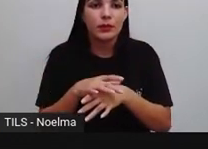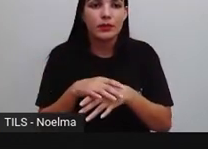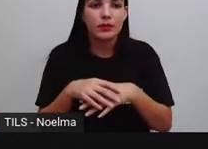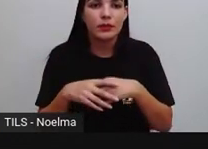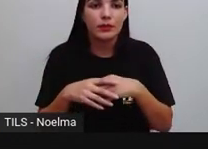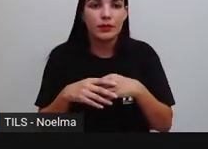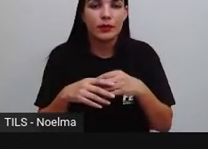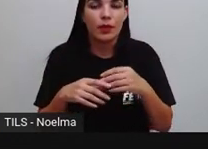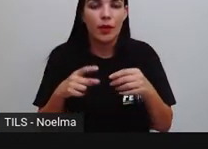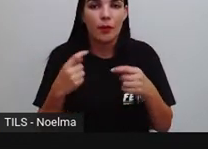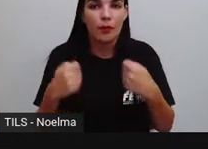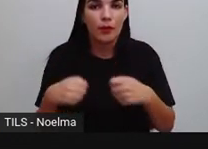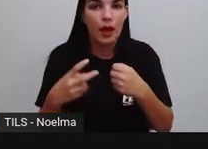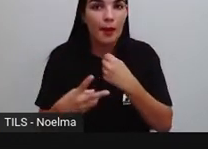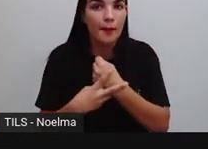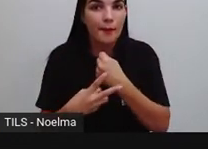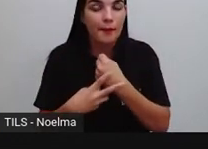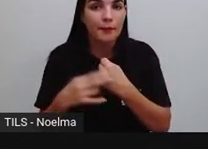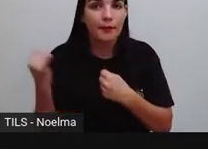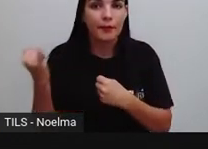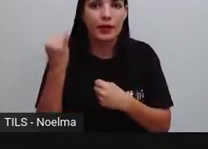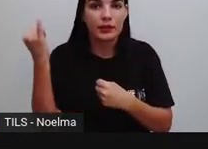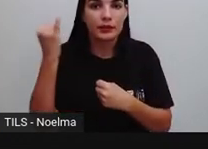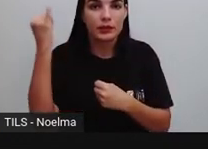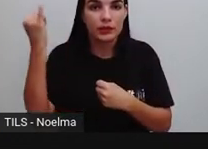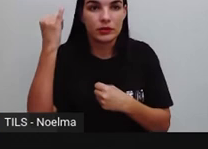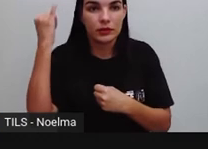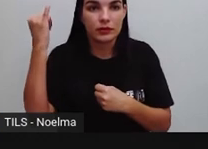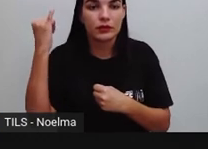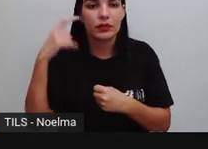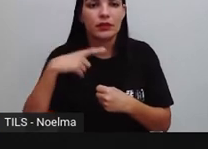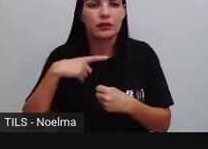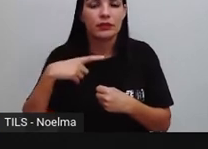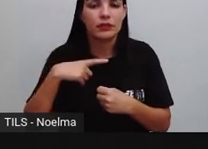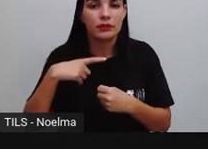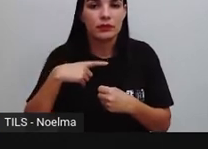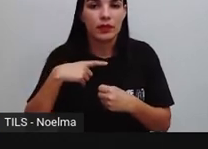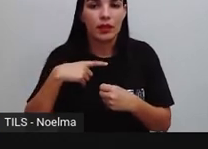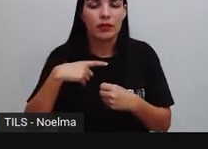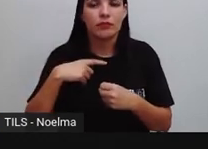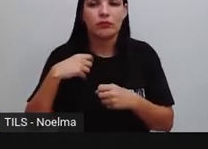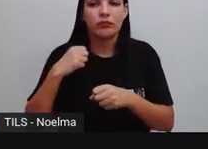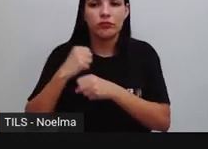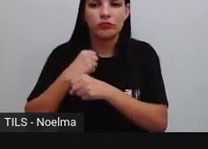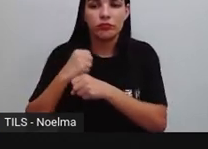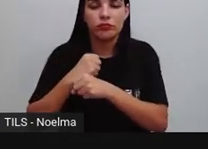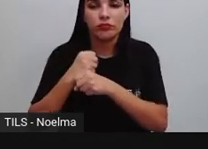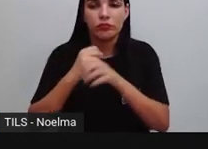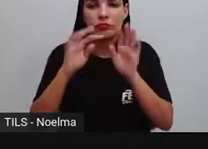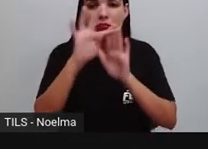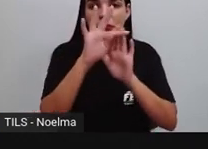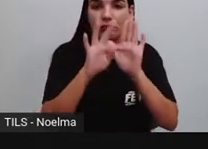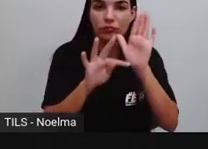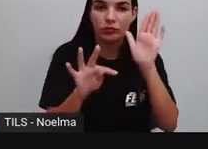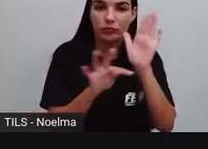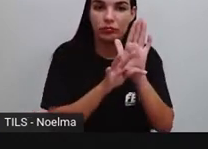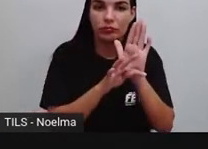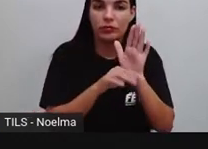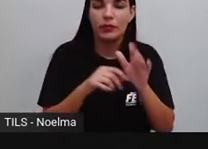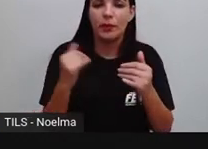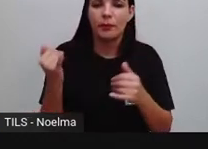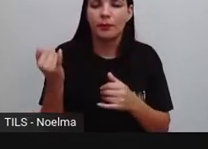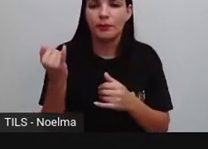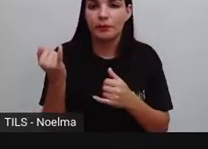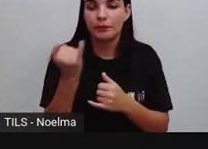o quanto esses verbos, eles são importantes, né? Na construção aí do texto, principalmente da notícia.